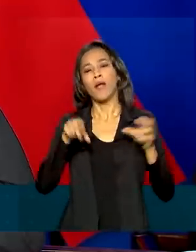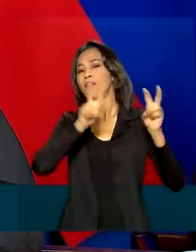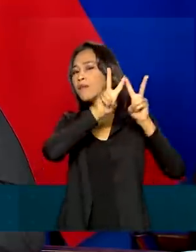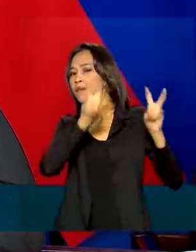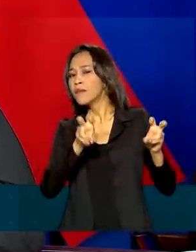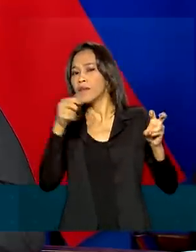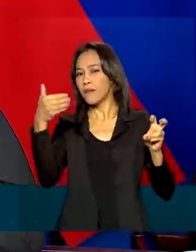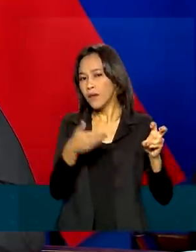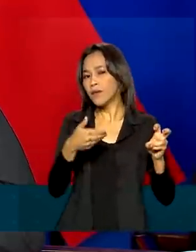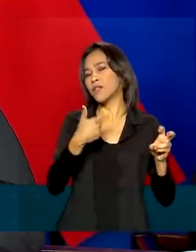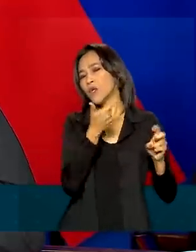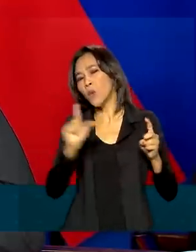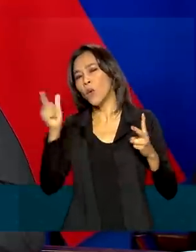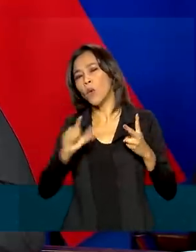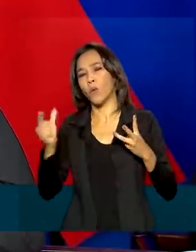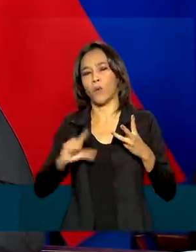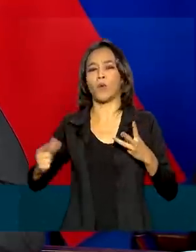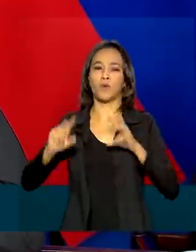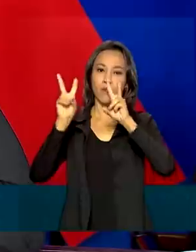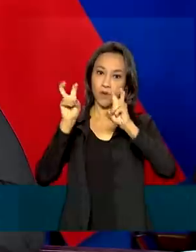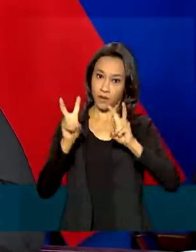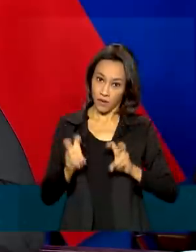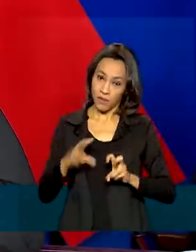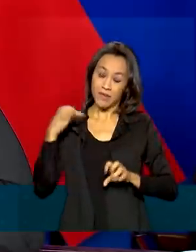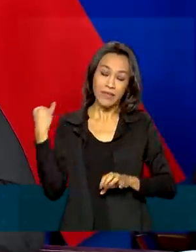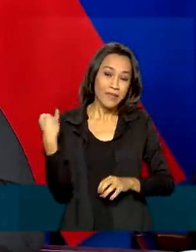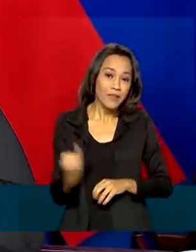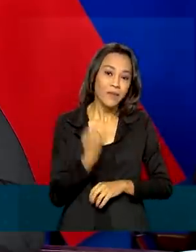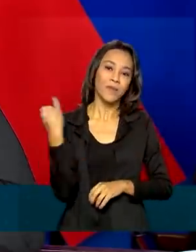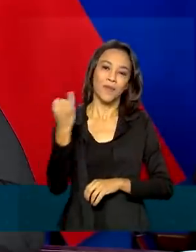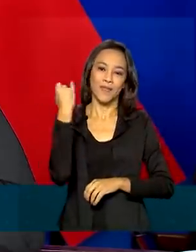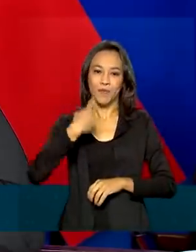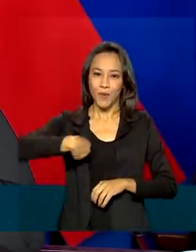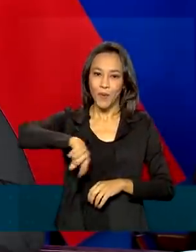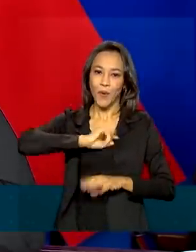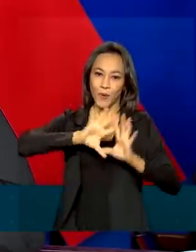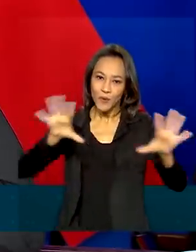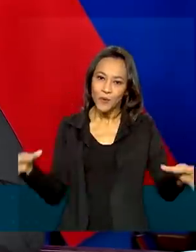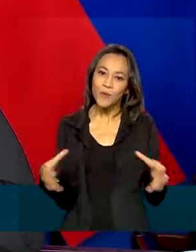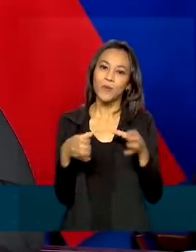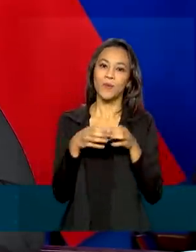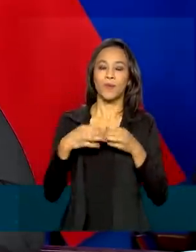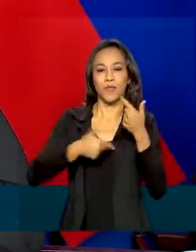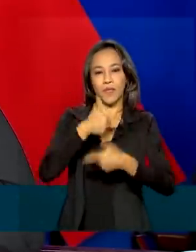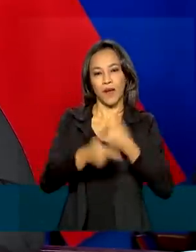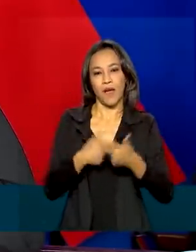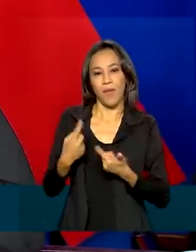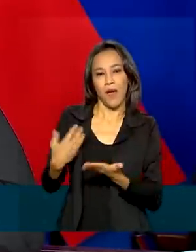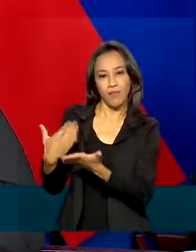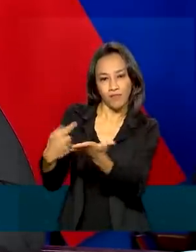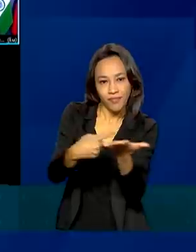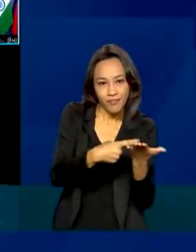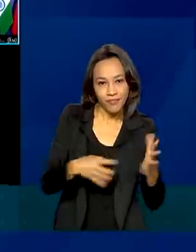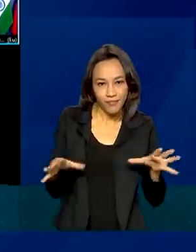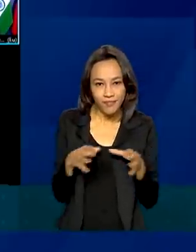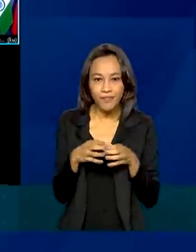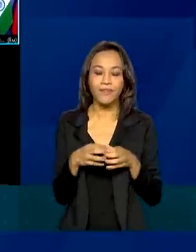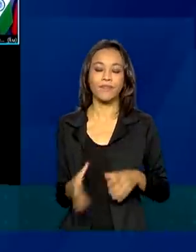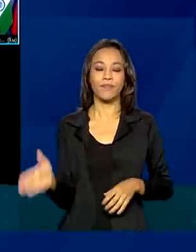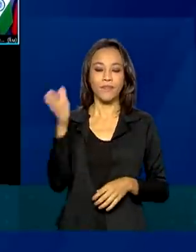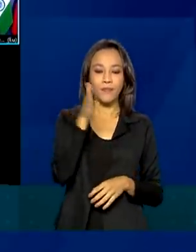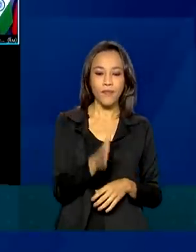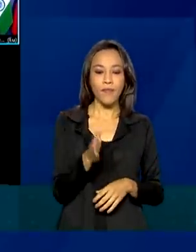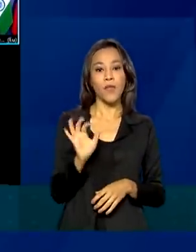e de tantos outros temas de especial relevo para nossas agendas bilaterais e multilaterais. O